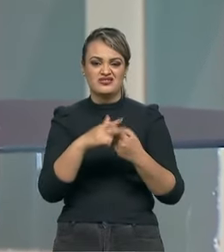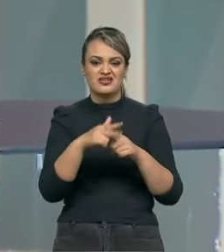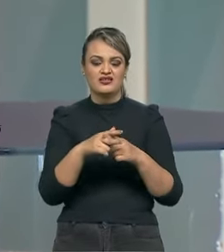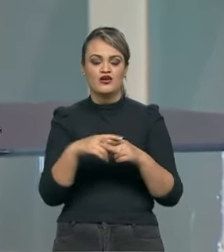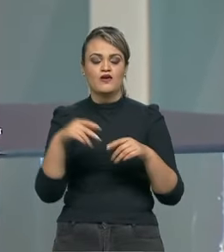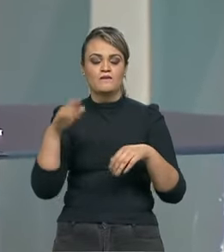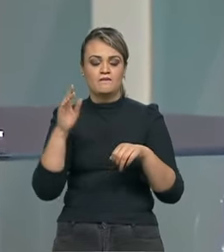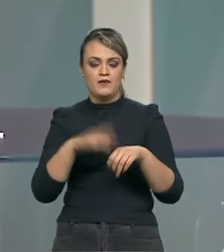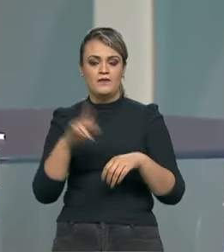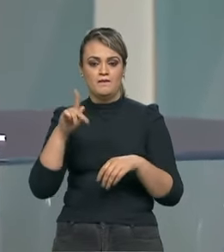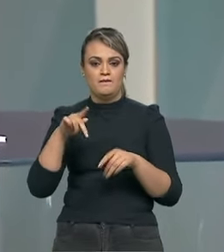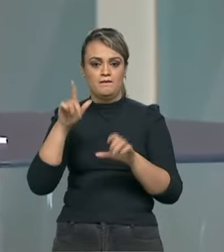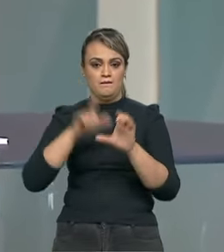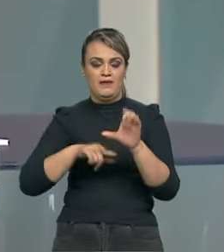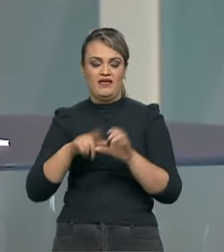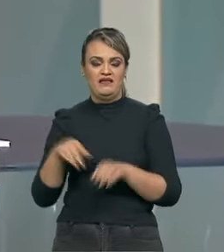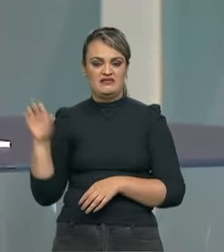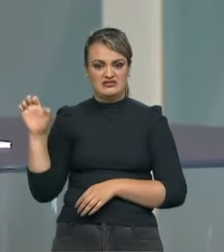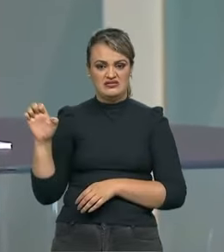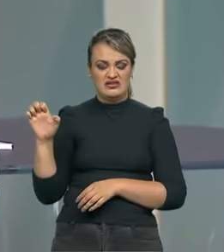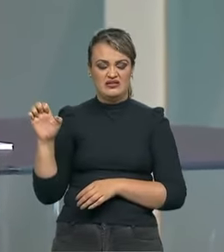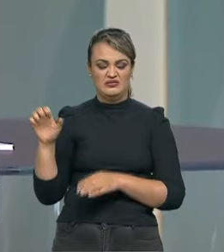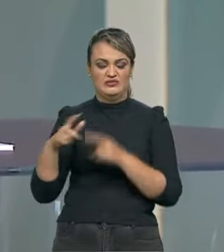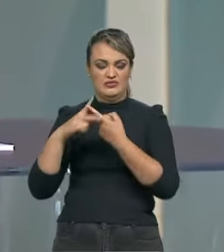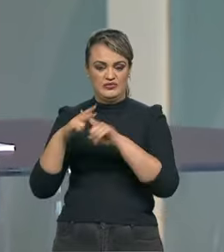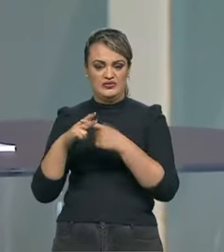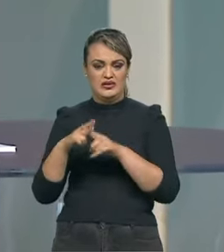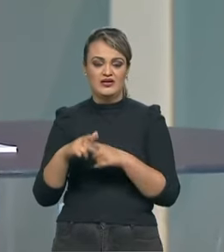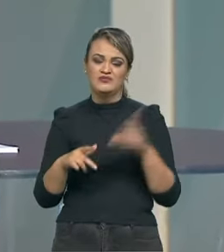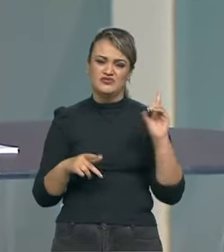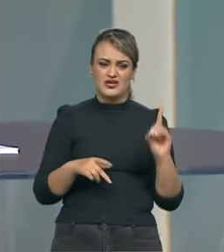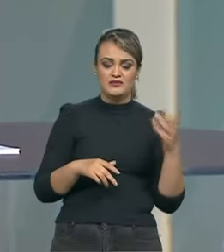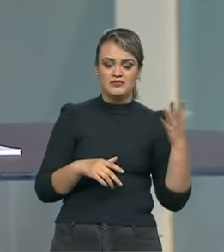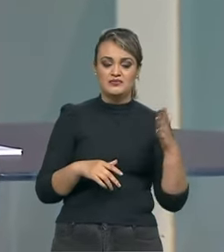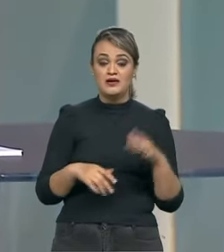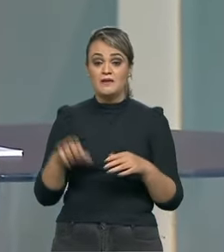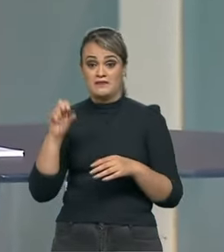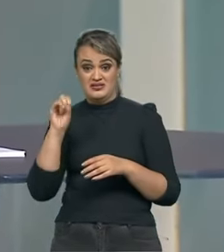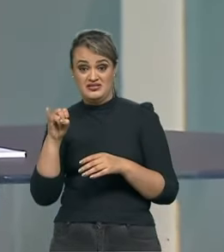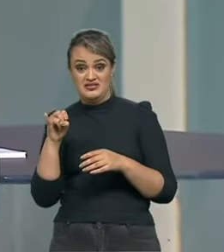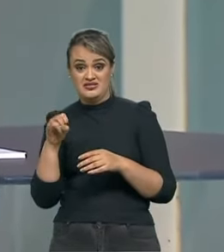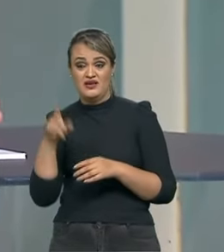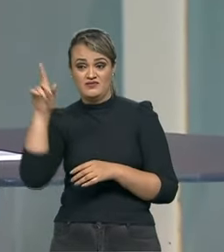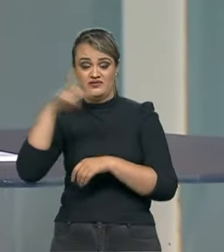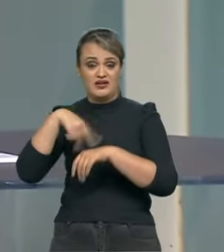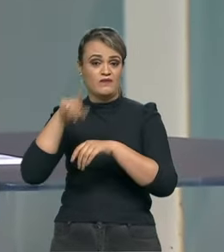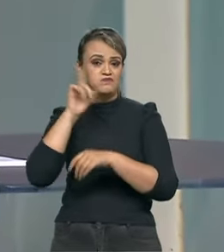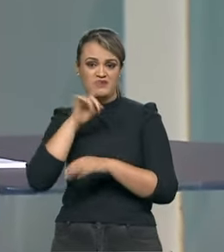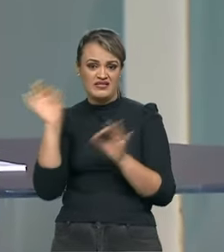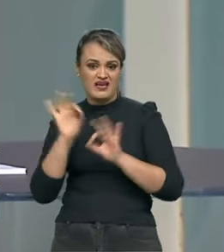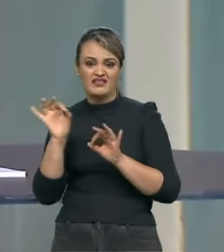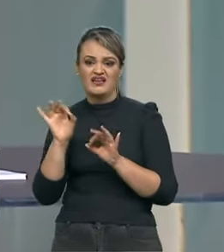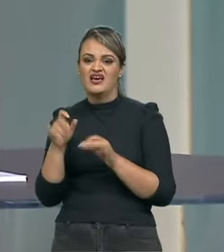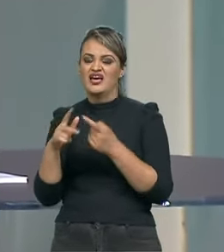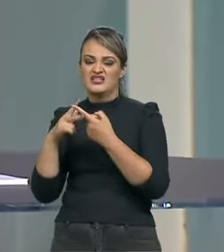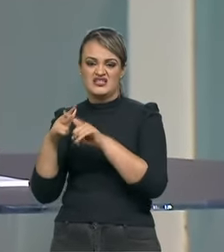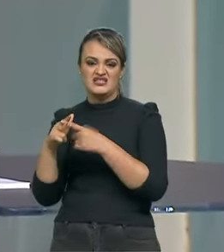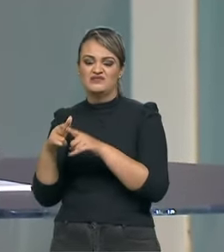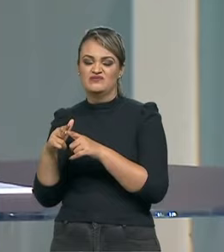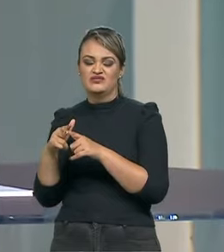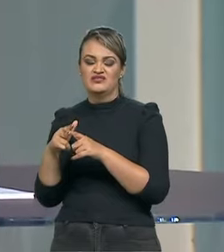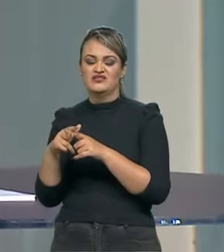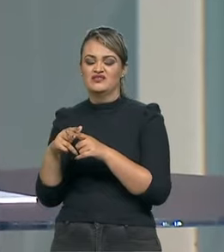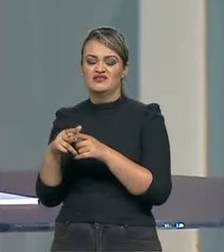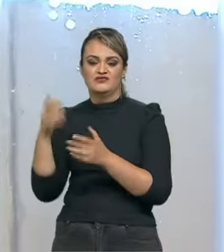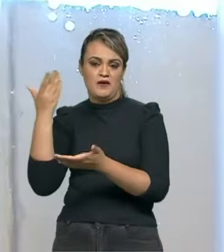esquerdo foi totalmente construído, o direito também mais ou menos. Mas o esquerdo, se eu não estivesse nos Estados Unidos, com certeza eu estaria com a pera de